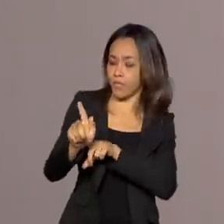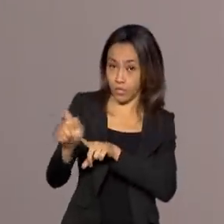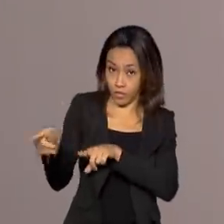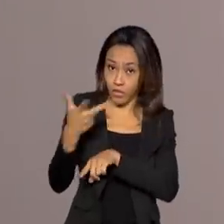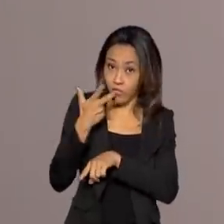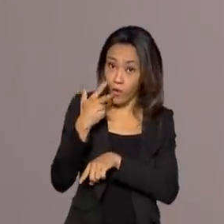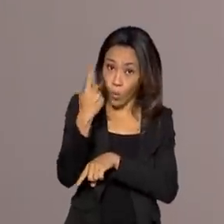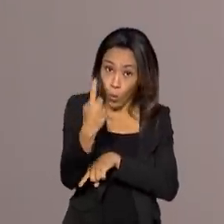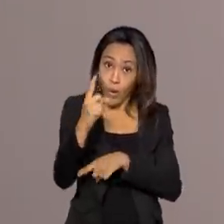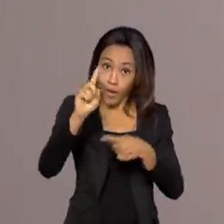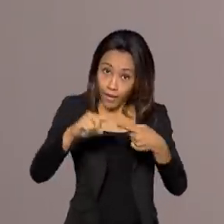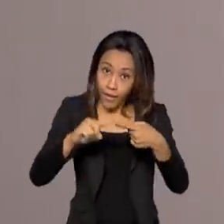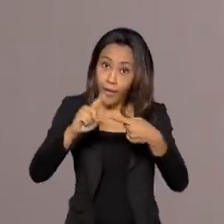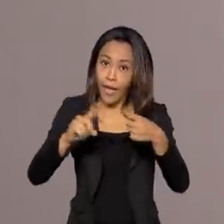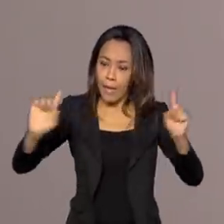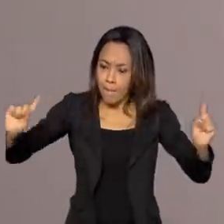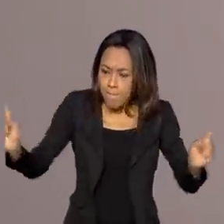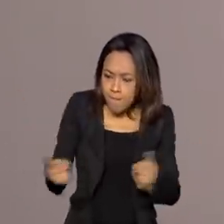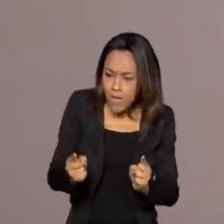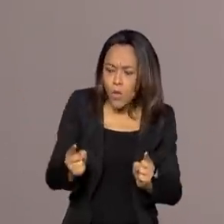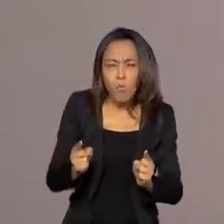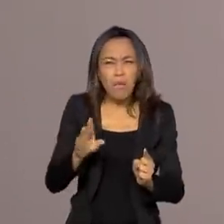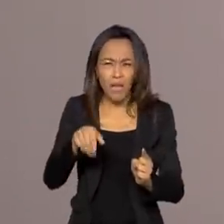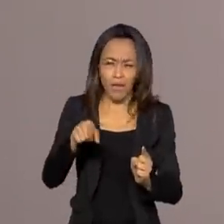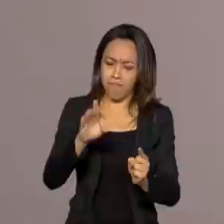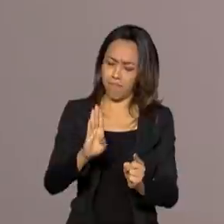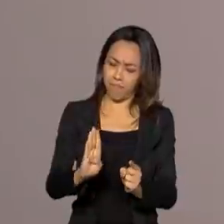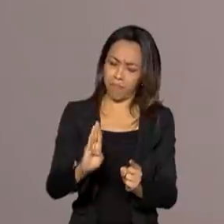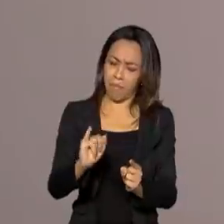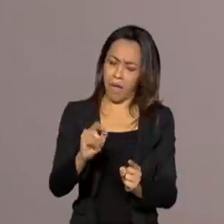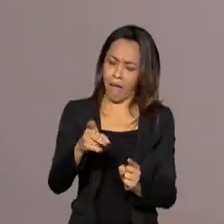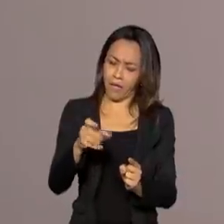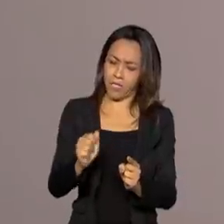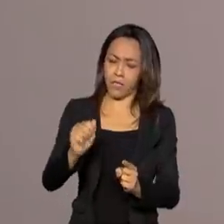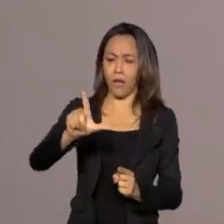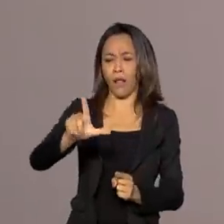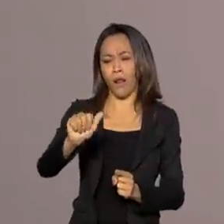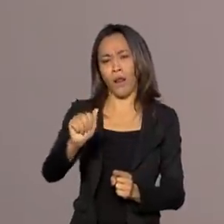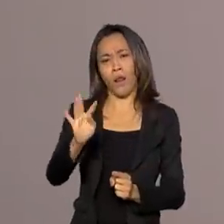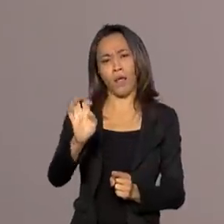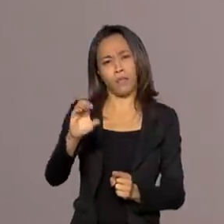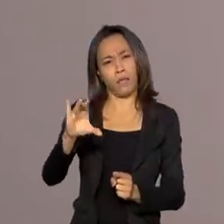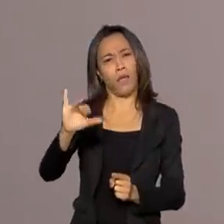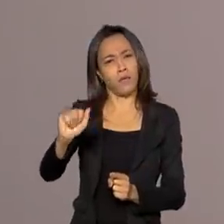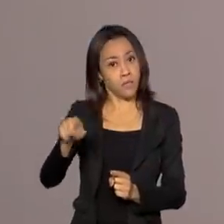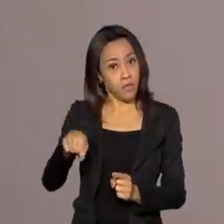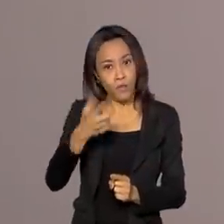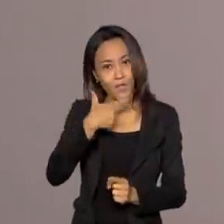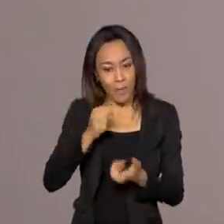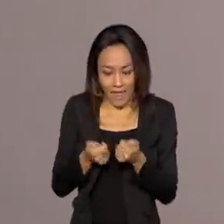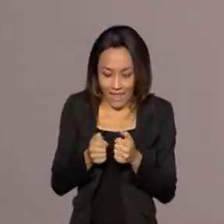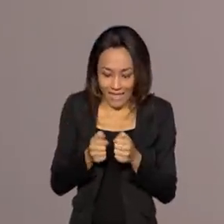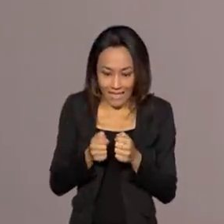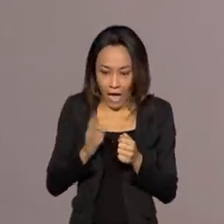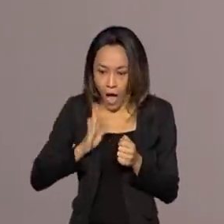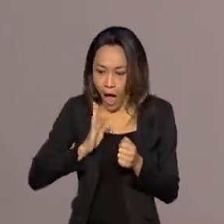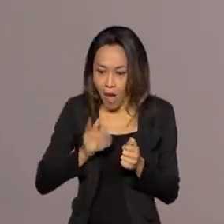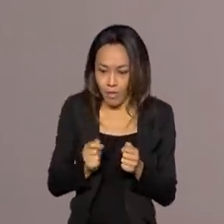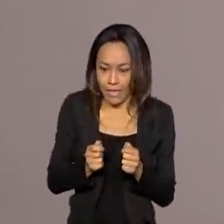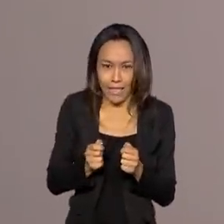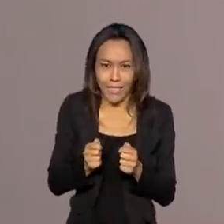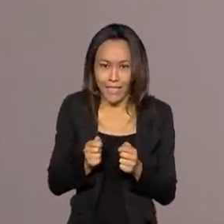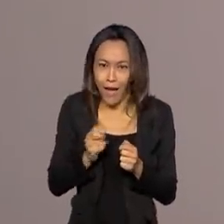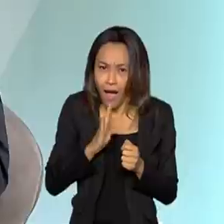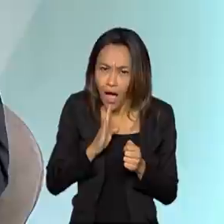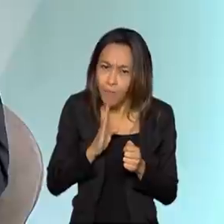importante, que é a baixa latência. Queria que o senhor explicasse exatamente o que é isso, e essa baixa latência não interessa só para quem joga videogame, que vai ter um tempo de resposta